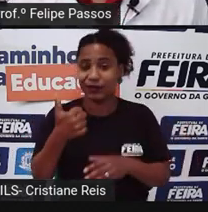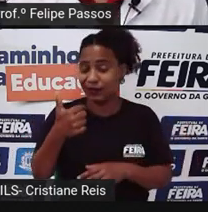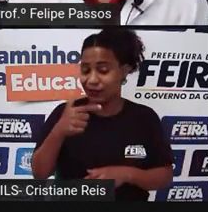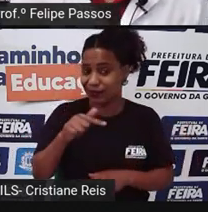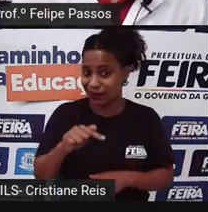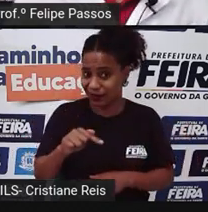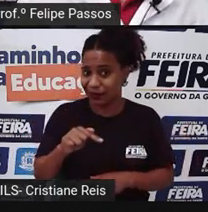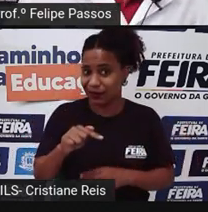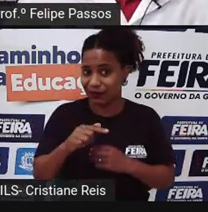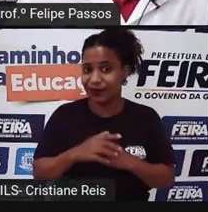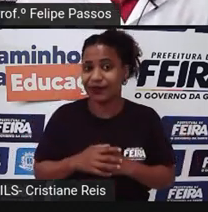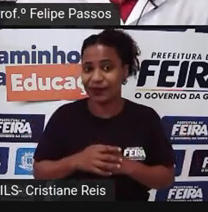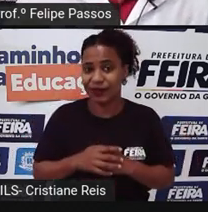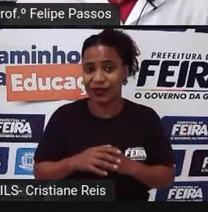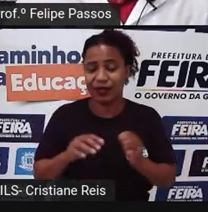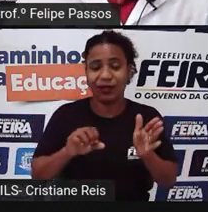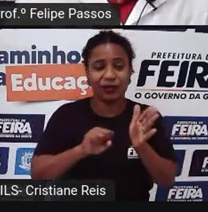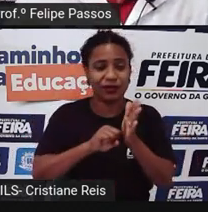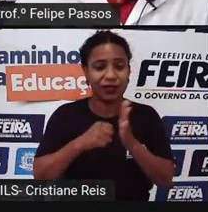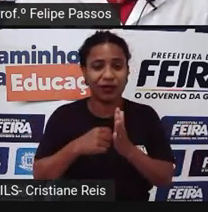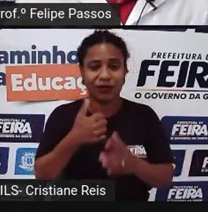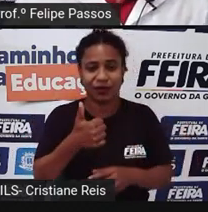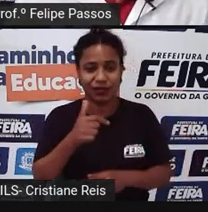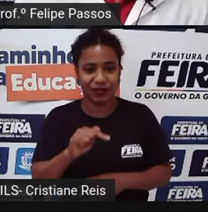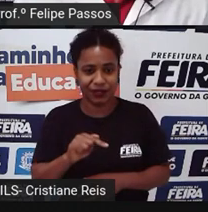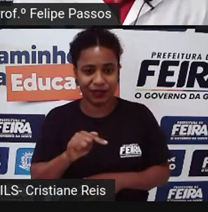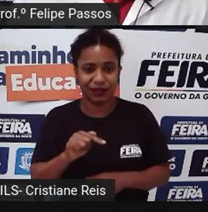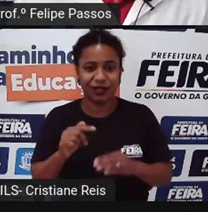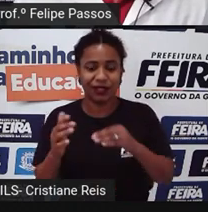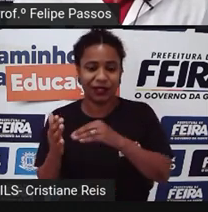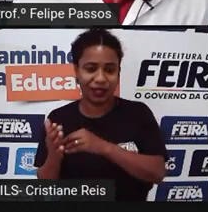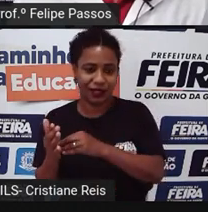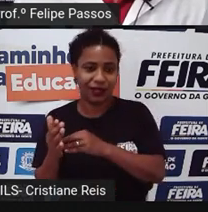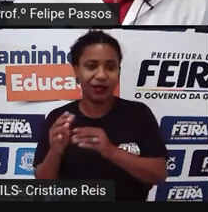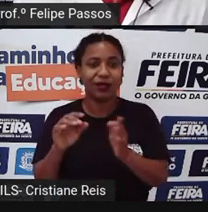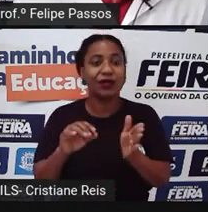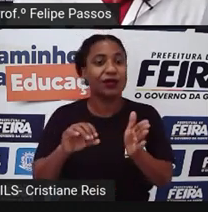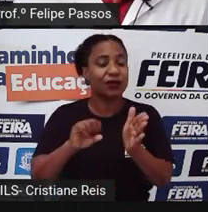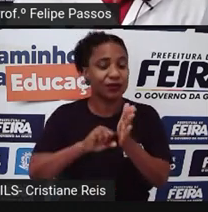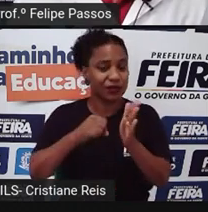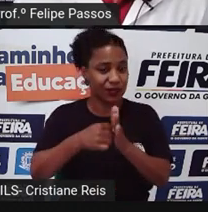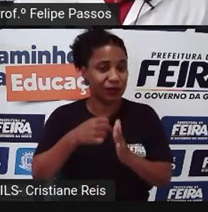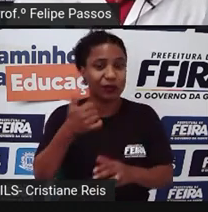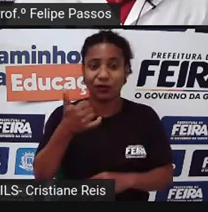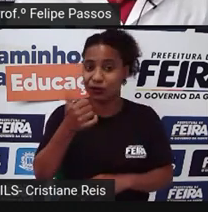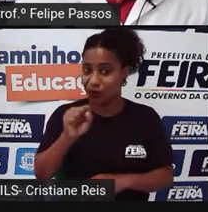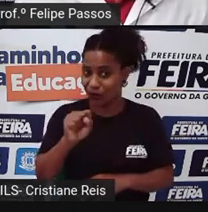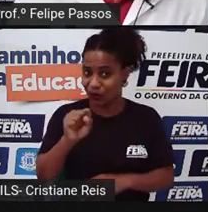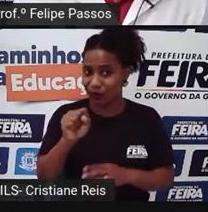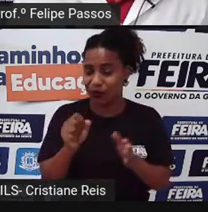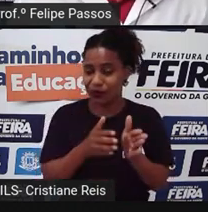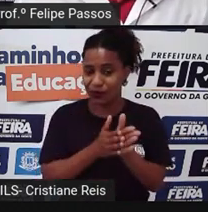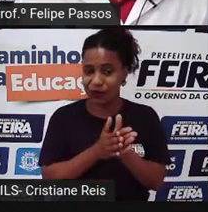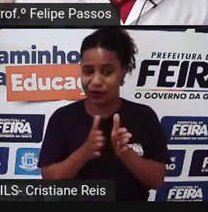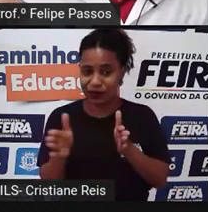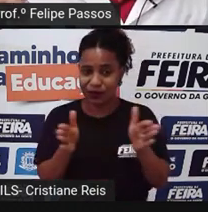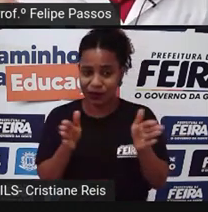do século XVII para o XVIII, a gente tem um período chamado de Revolução Industrial, onde